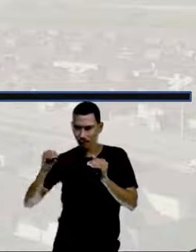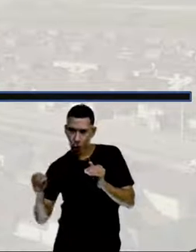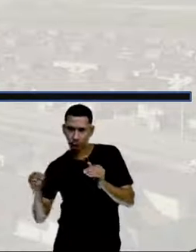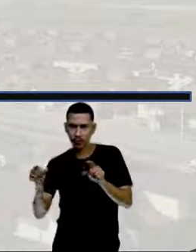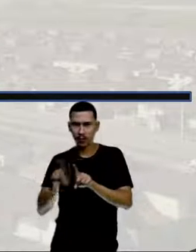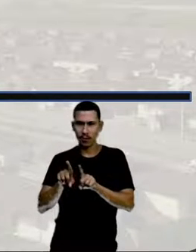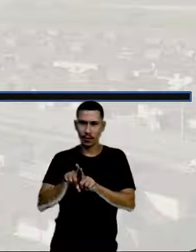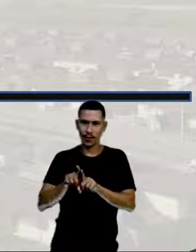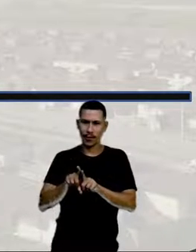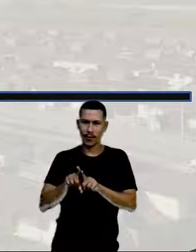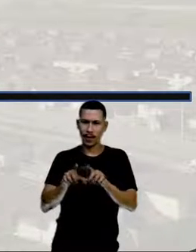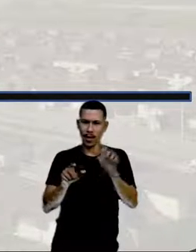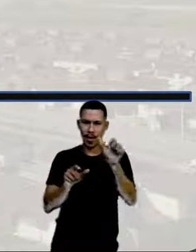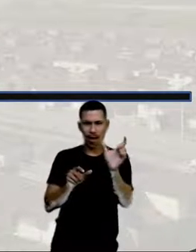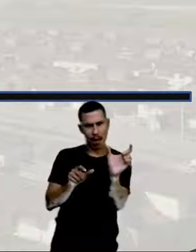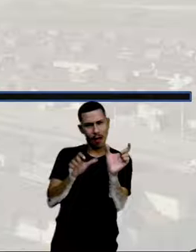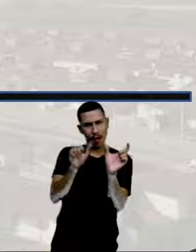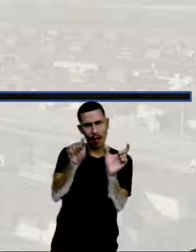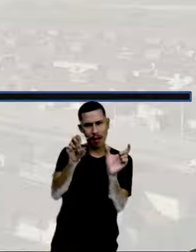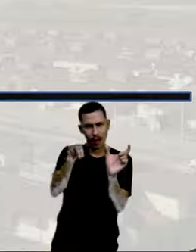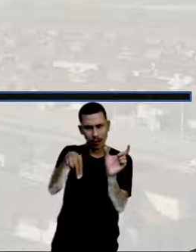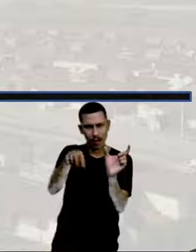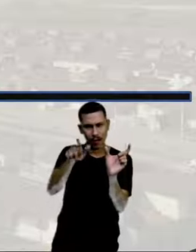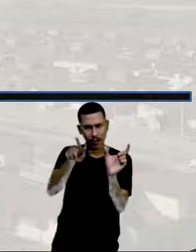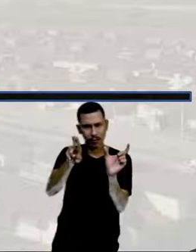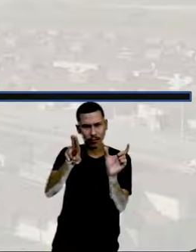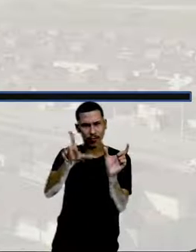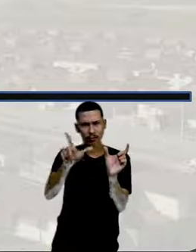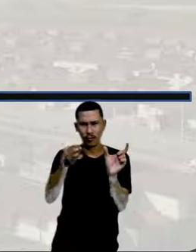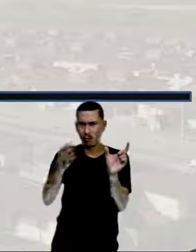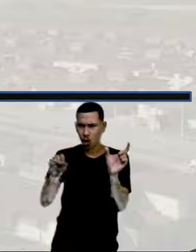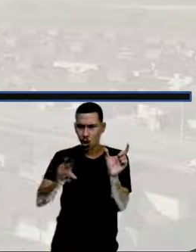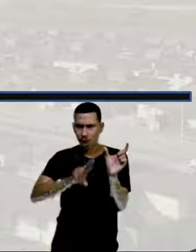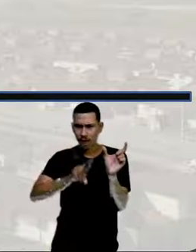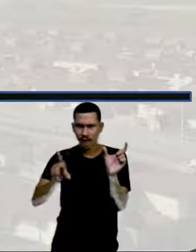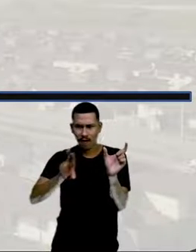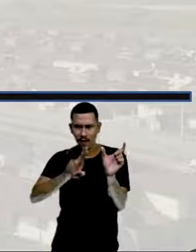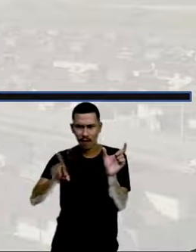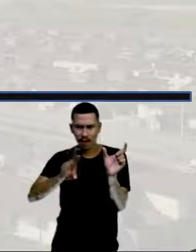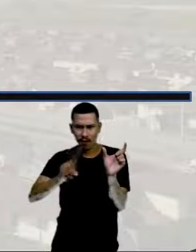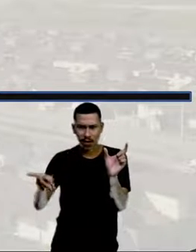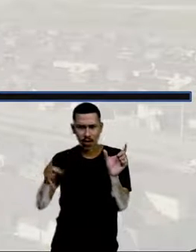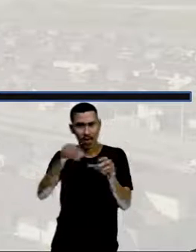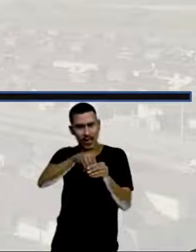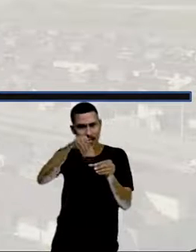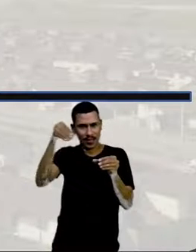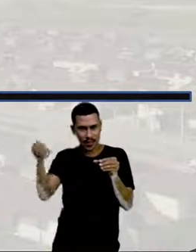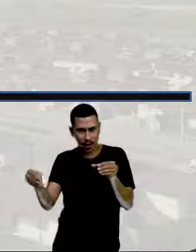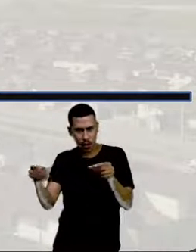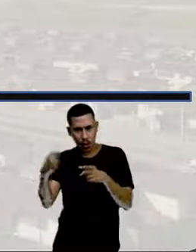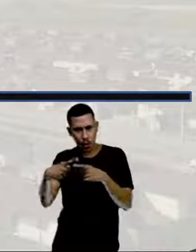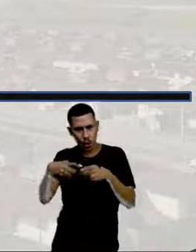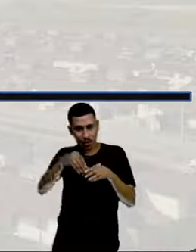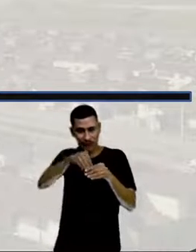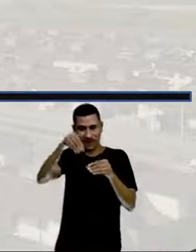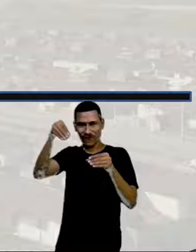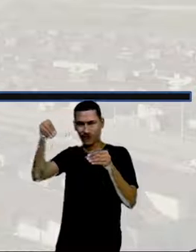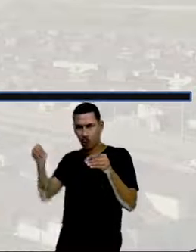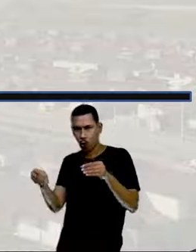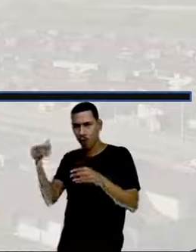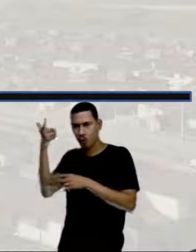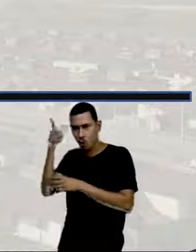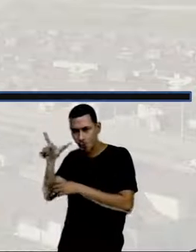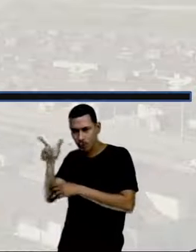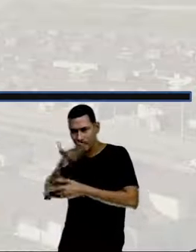ângulos alternos, que eles se alternam de lado, externo, porque eles estão para fora dos outros